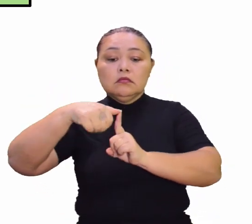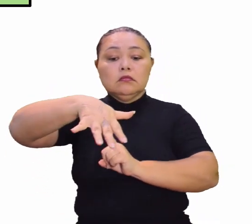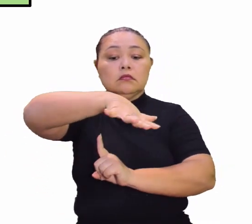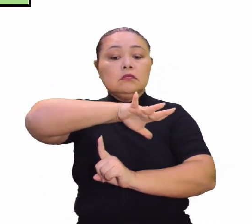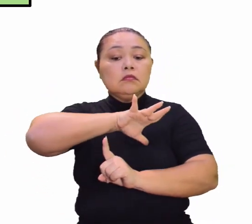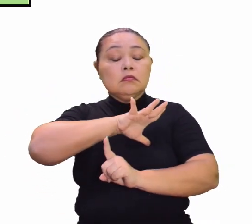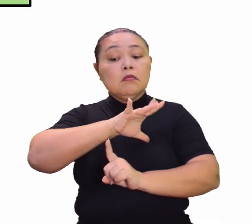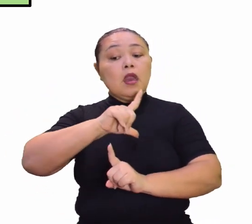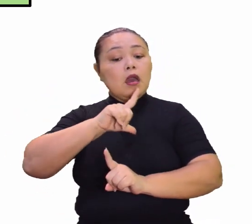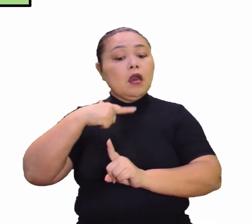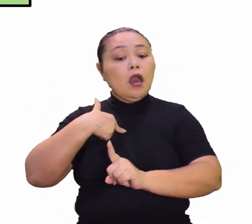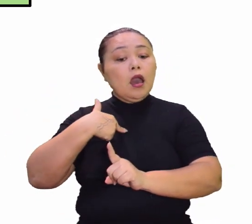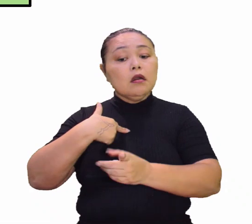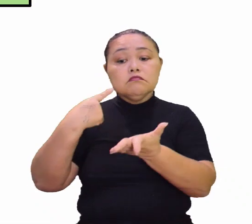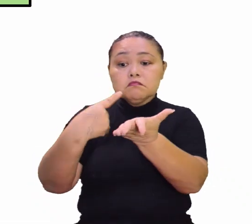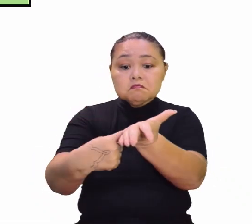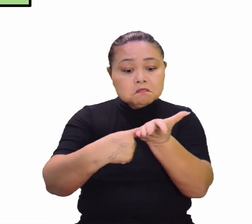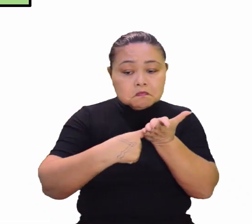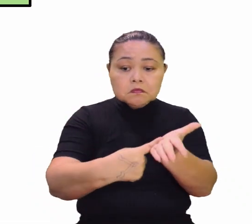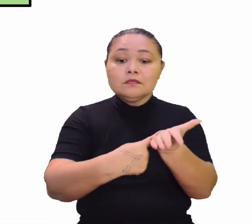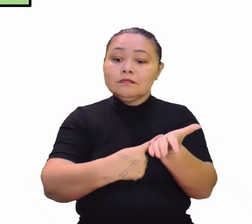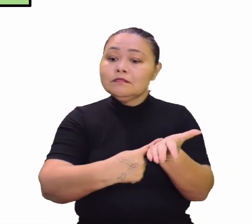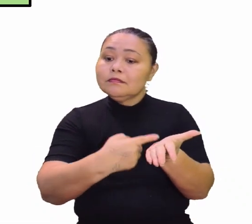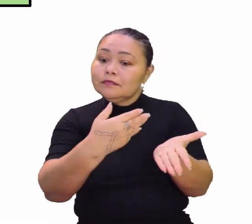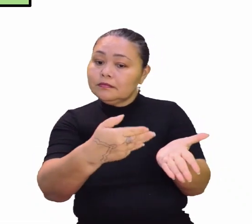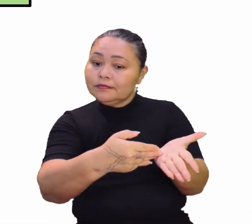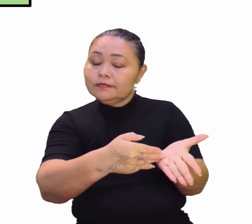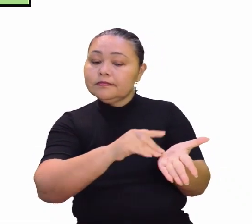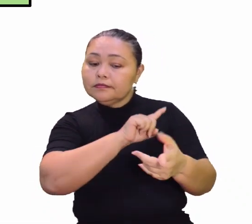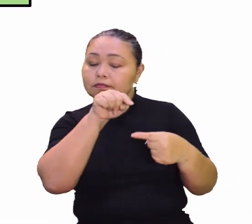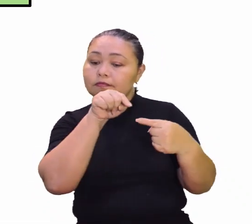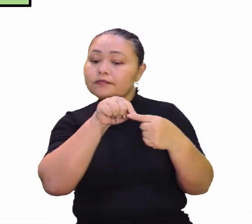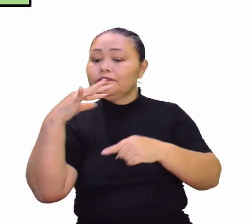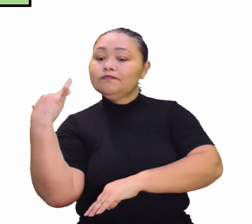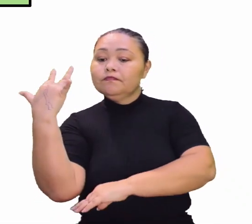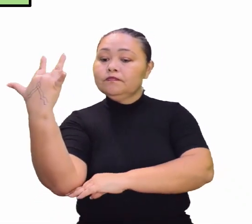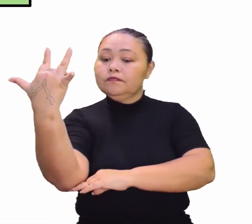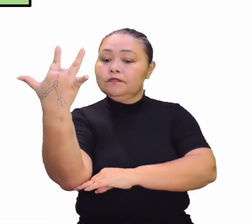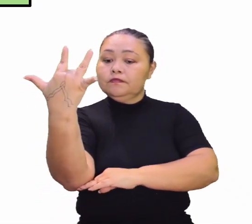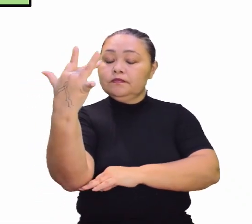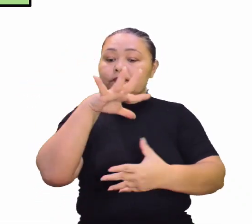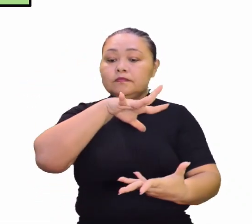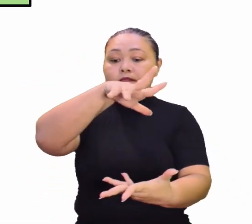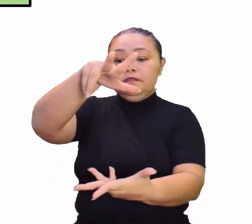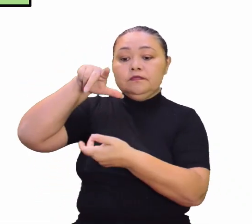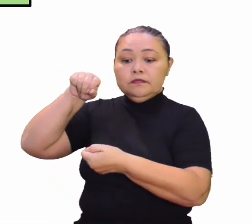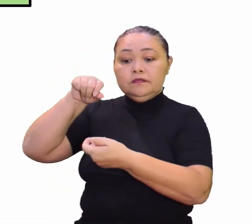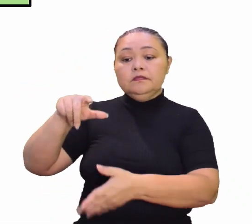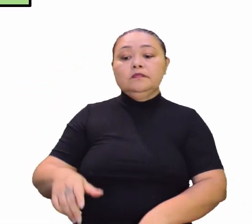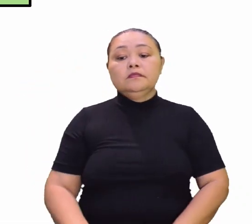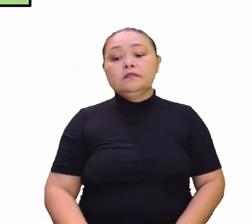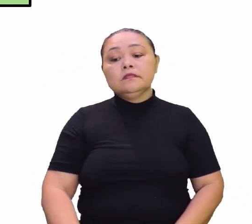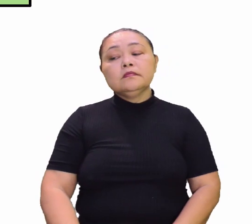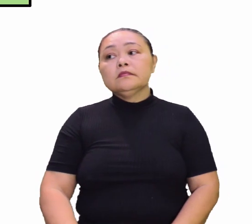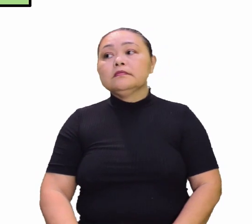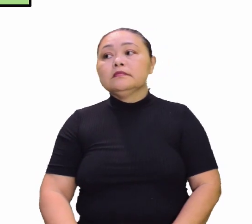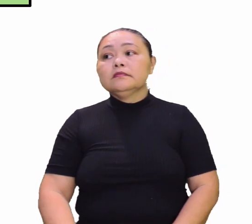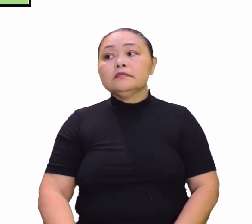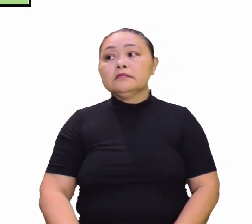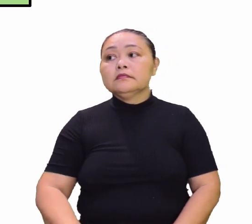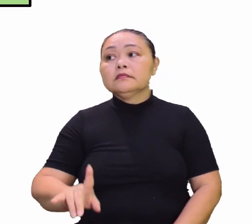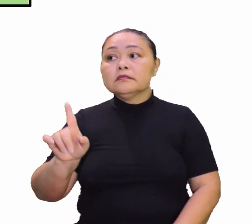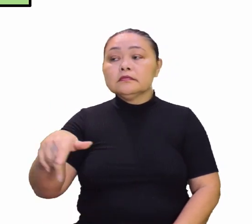a assumirem compromisso com a questão mundial ambiental. Exatamente.